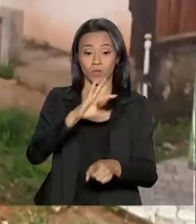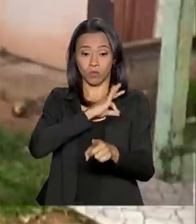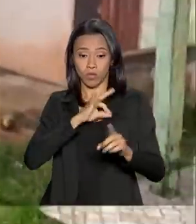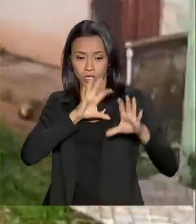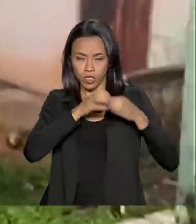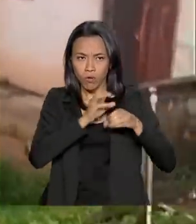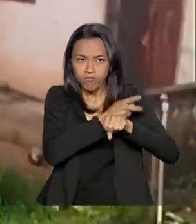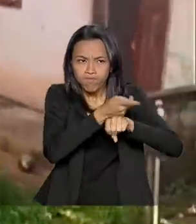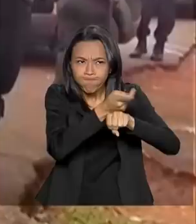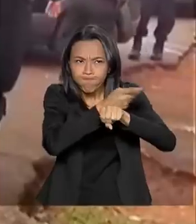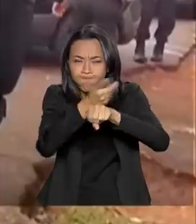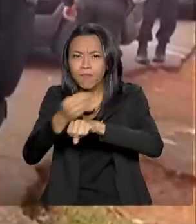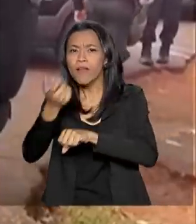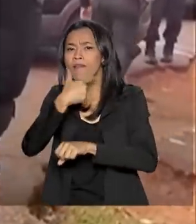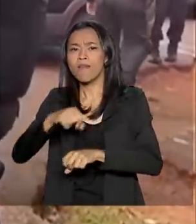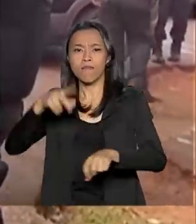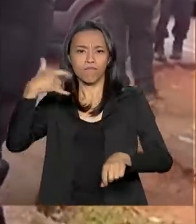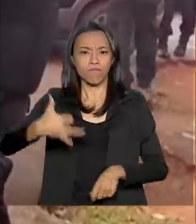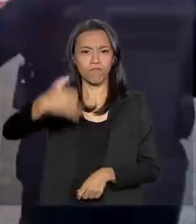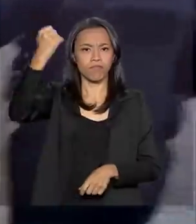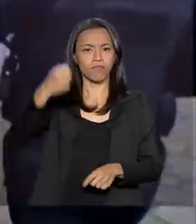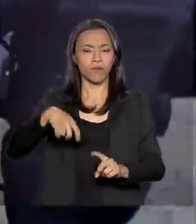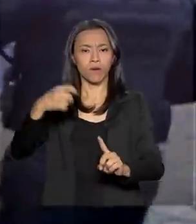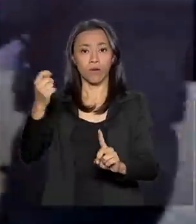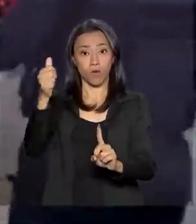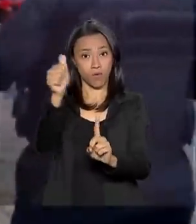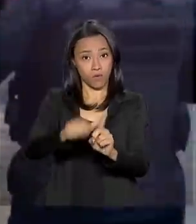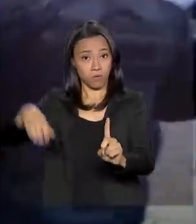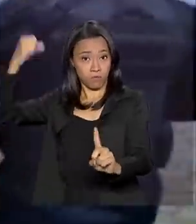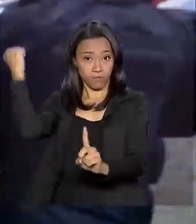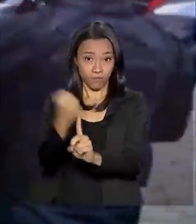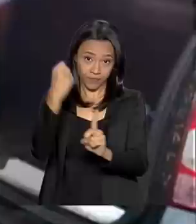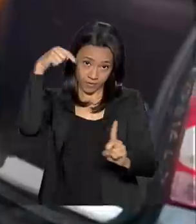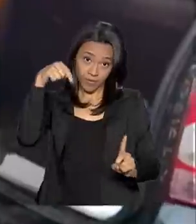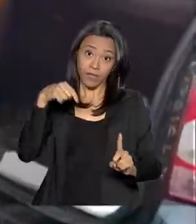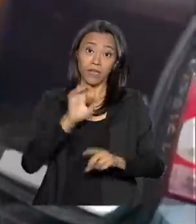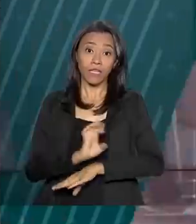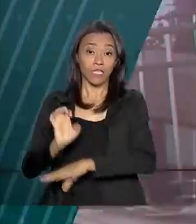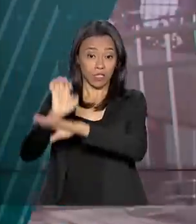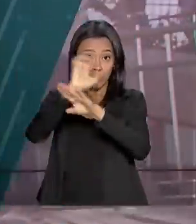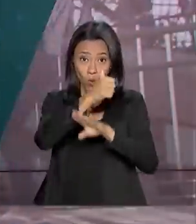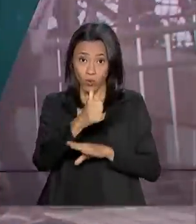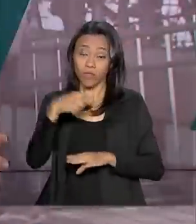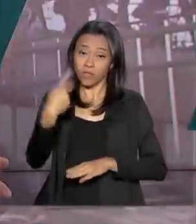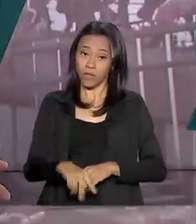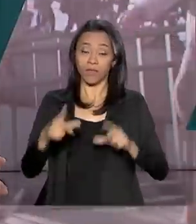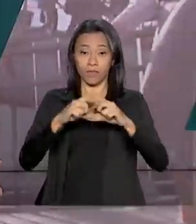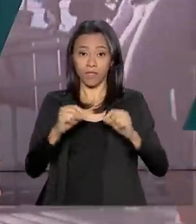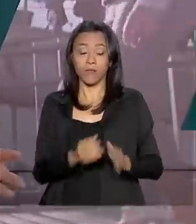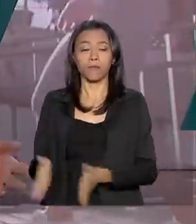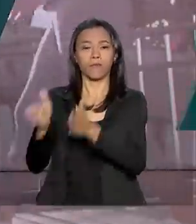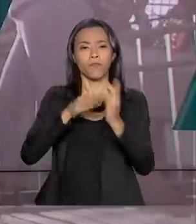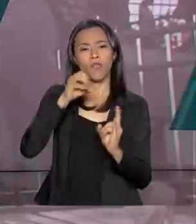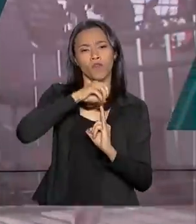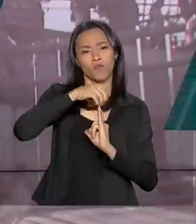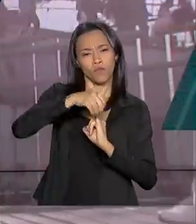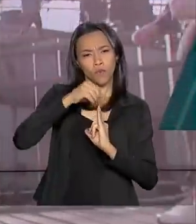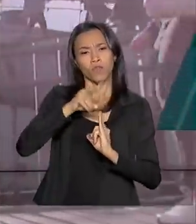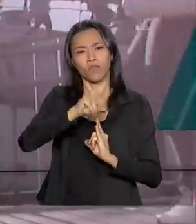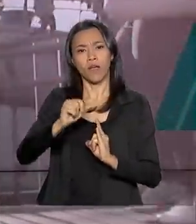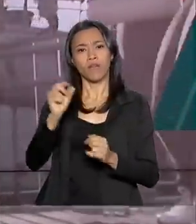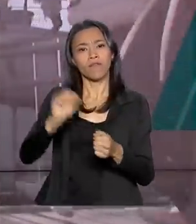foragidos por homicídio e feminicídio em 21 estados e aqui no Distrito Federal. Fiocruz vai produzir de forma